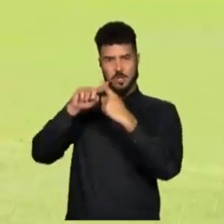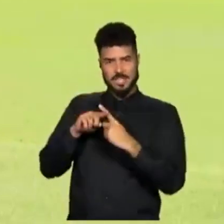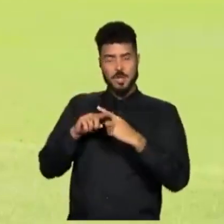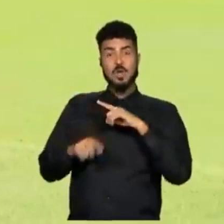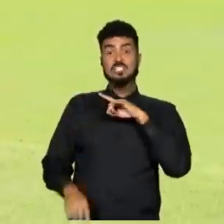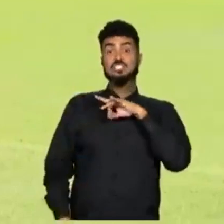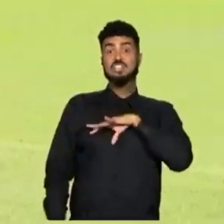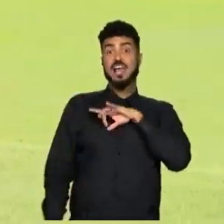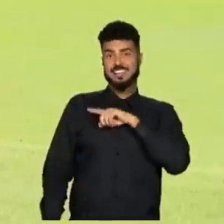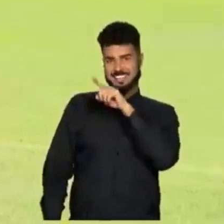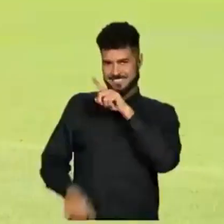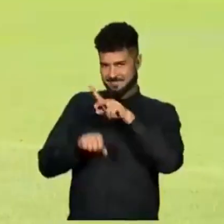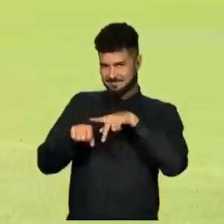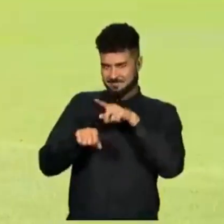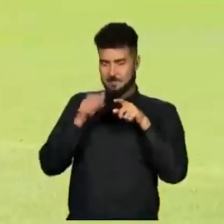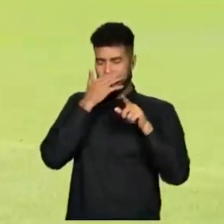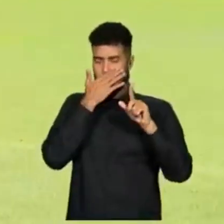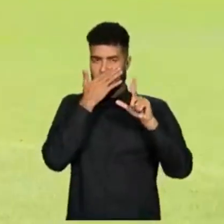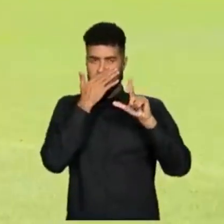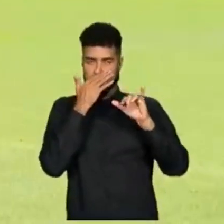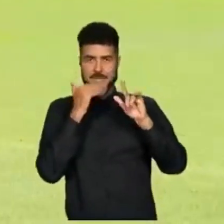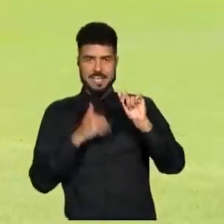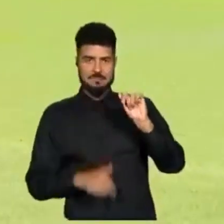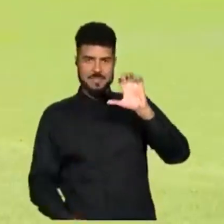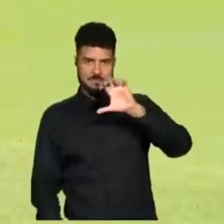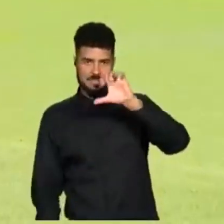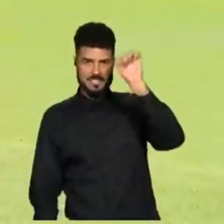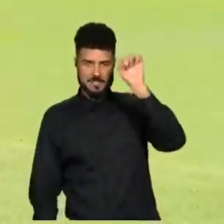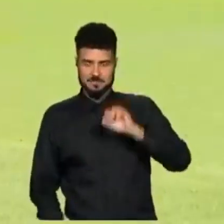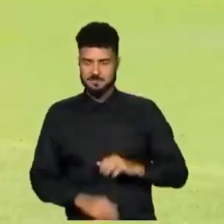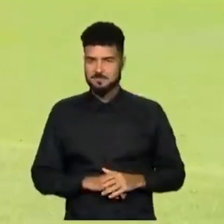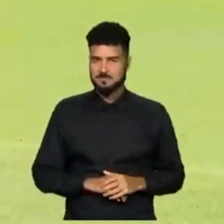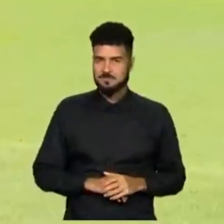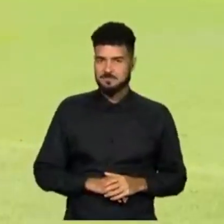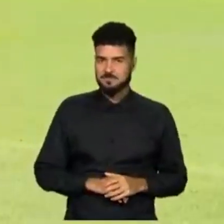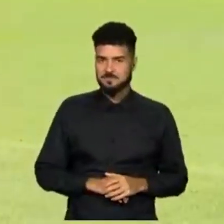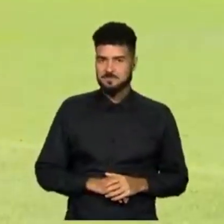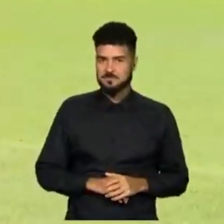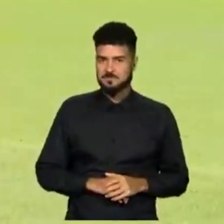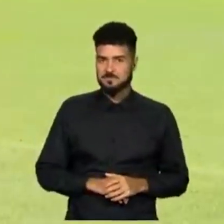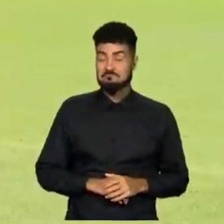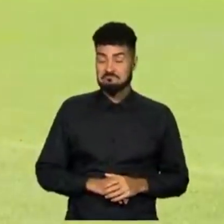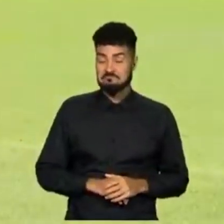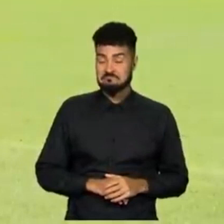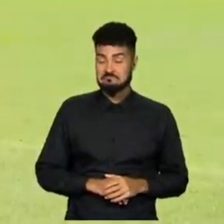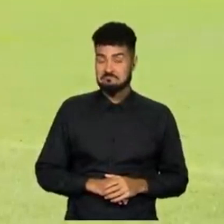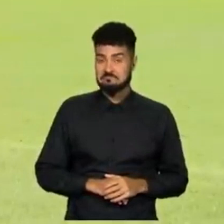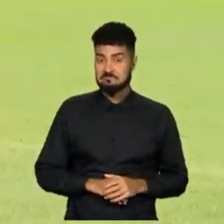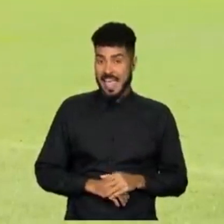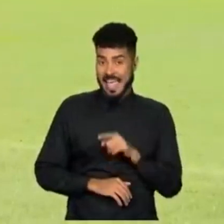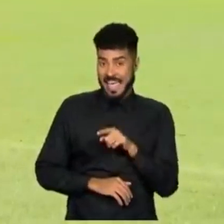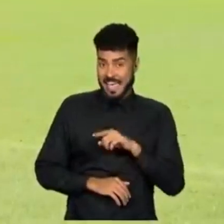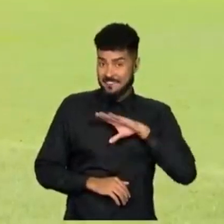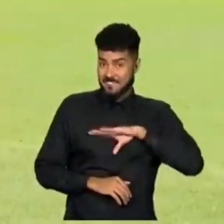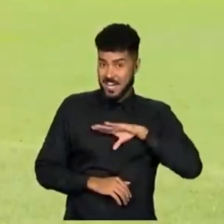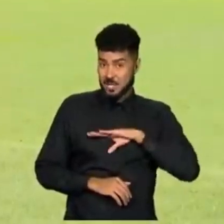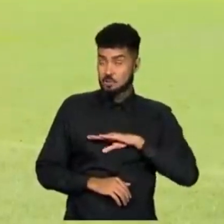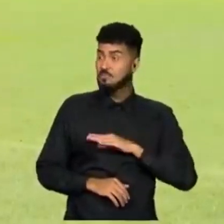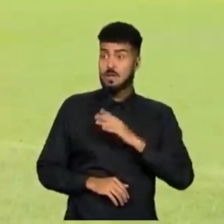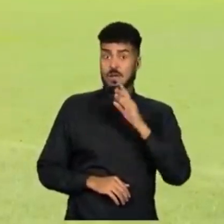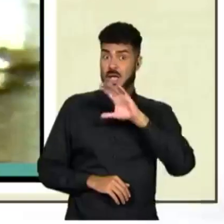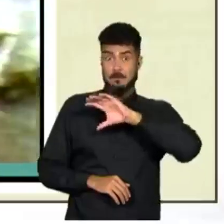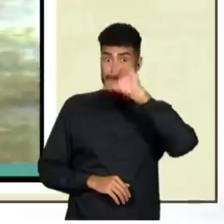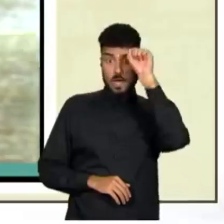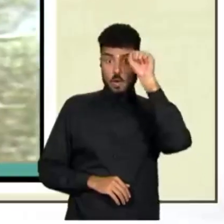e a sabe que no final das contas isso daí nunca vai acontecer, se depender dos políticos e presidentes. Tem uma lei aí que eles estão querendo que ainda